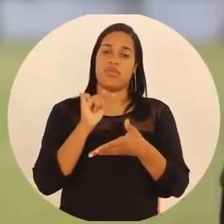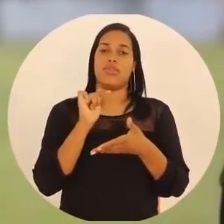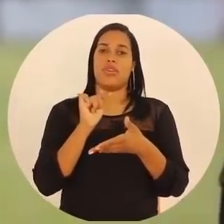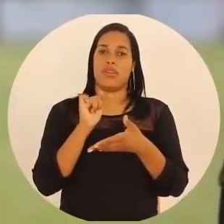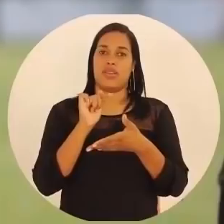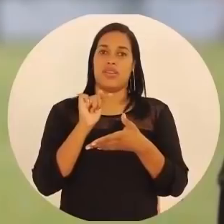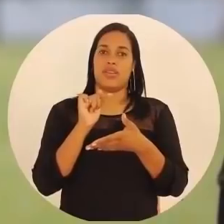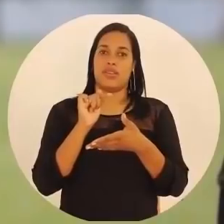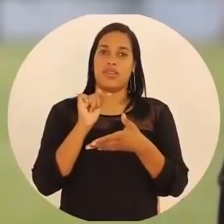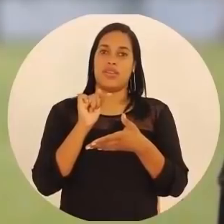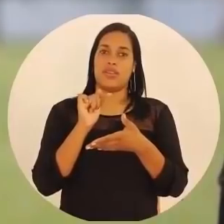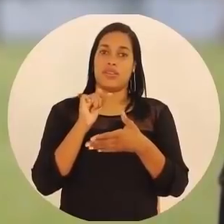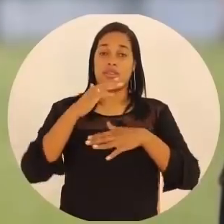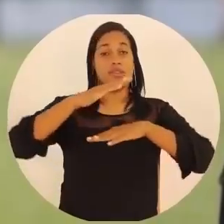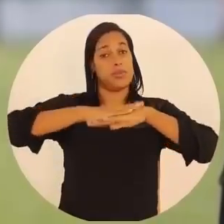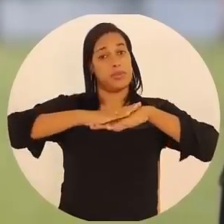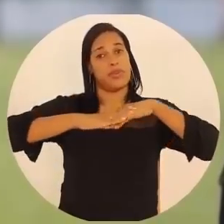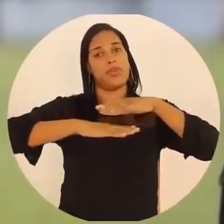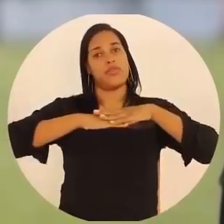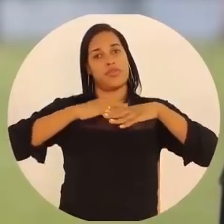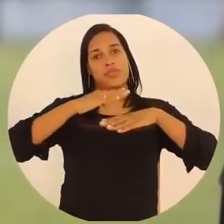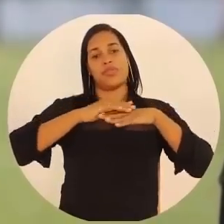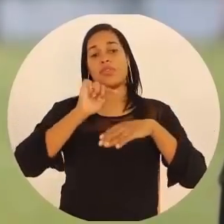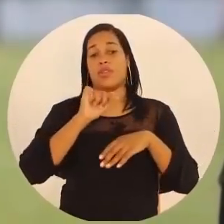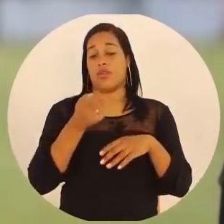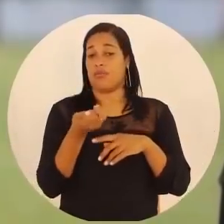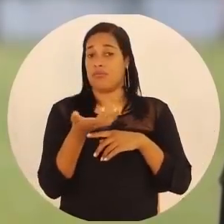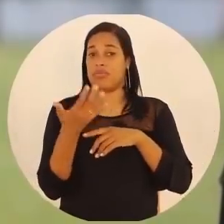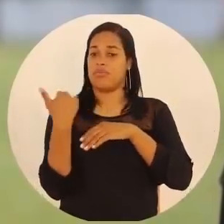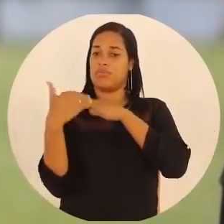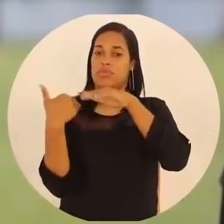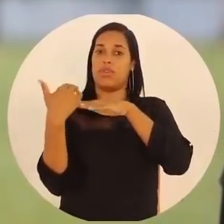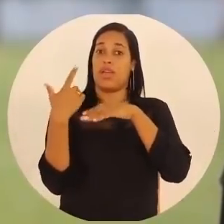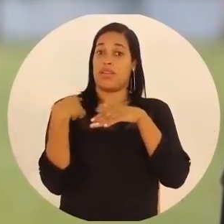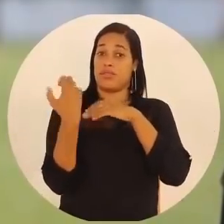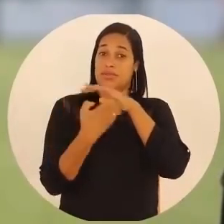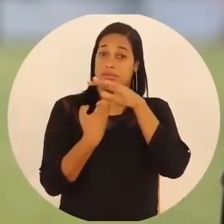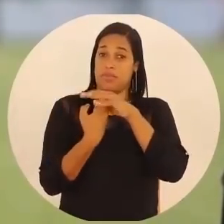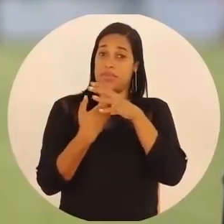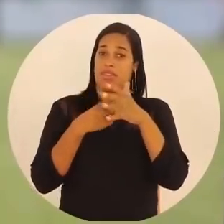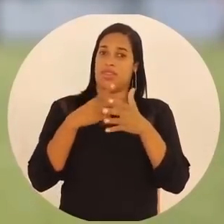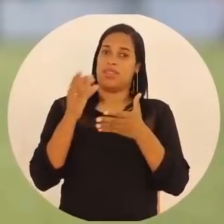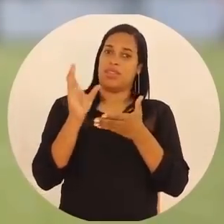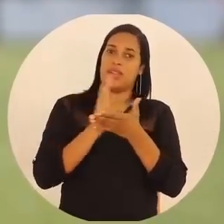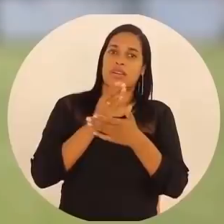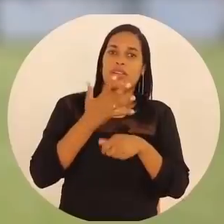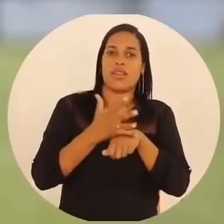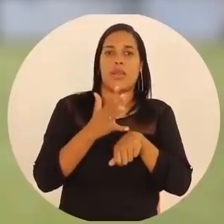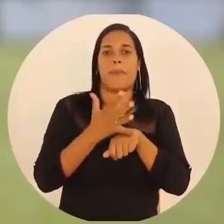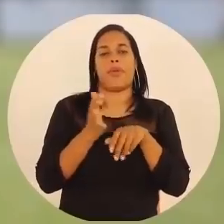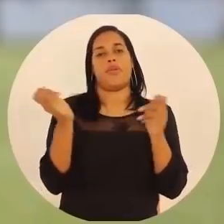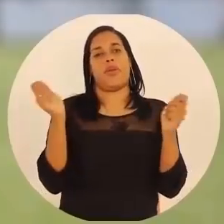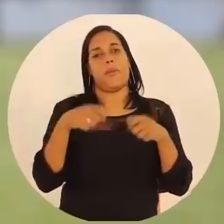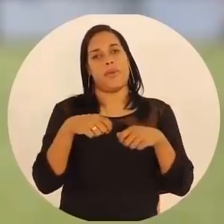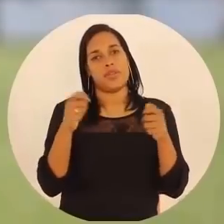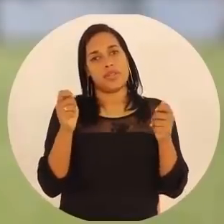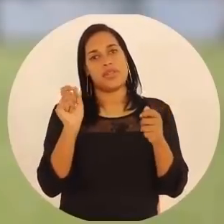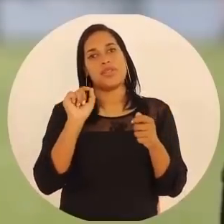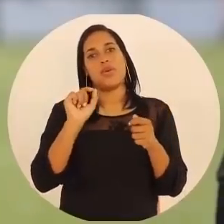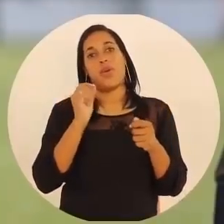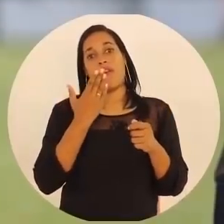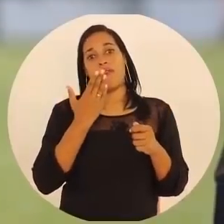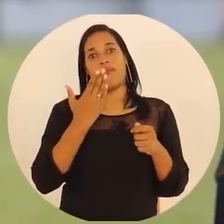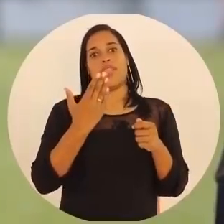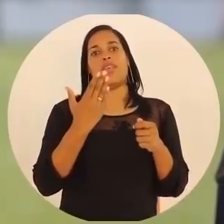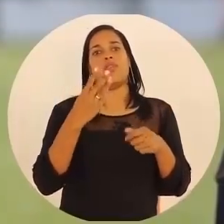processo. Porque a partir do momento que as empresas investem em treinamento, em capacitação, elas se colocam à